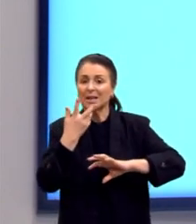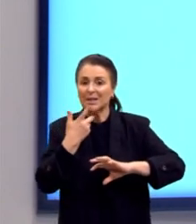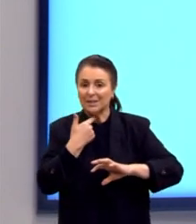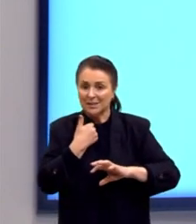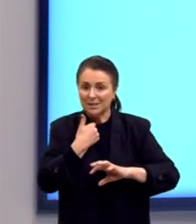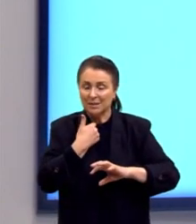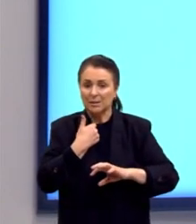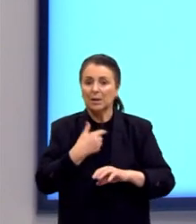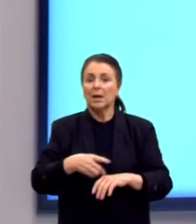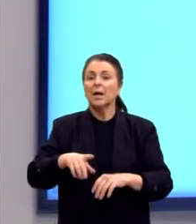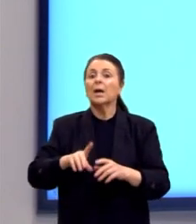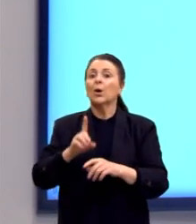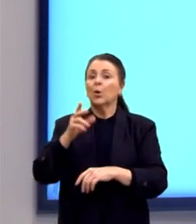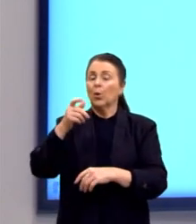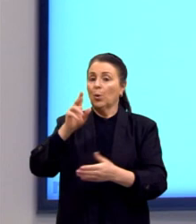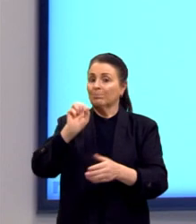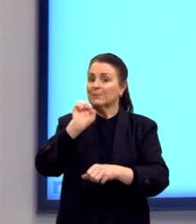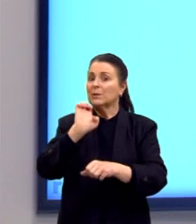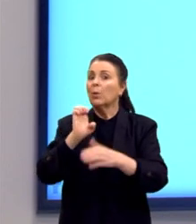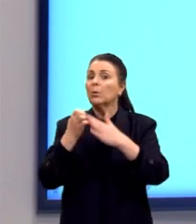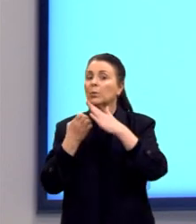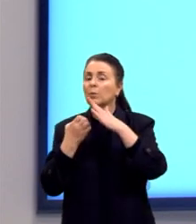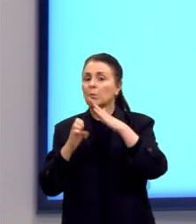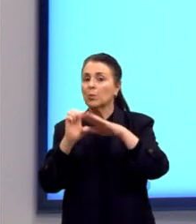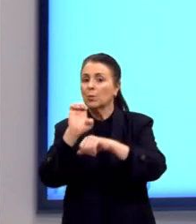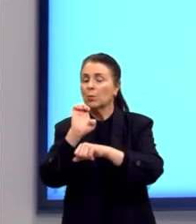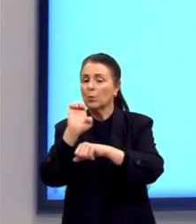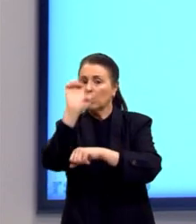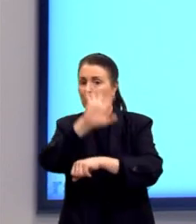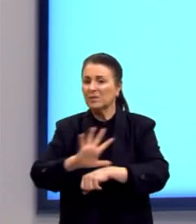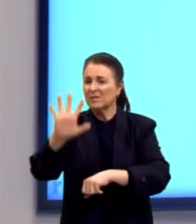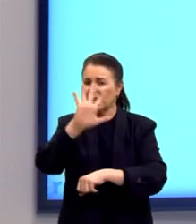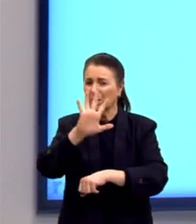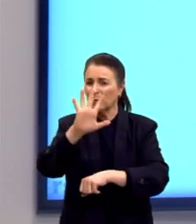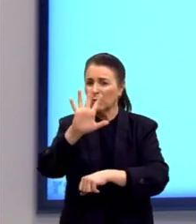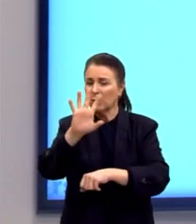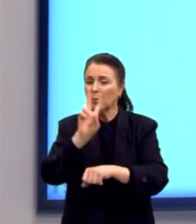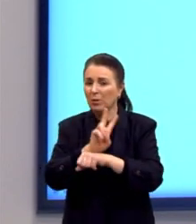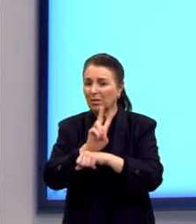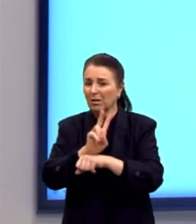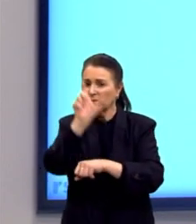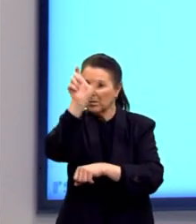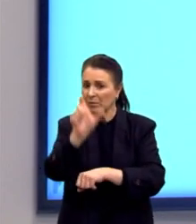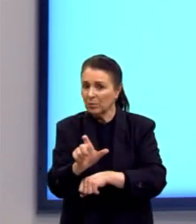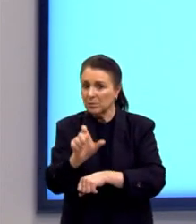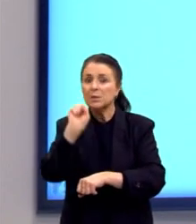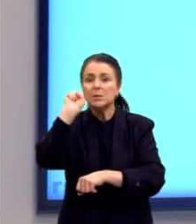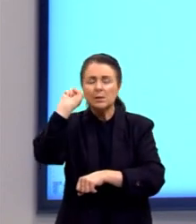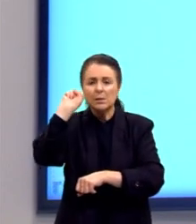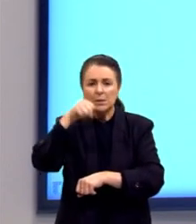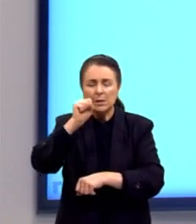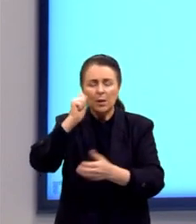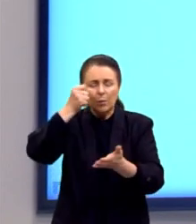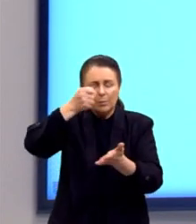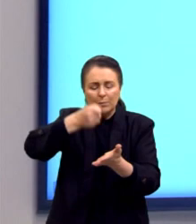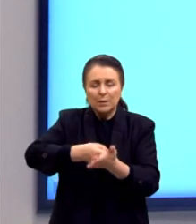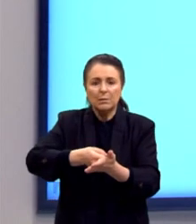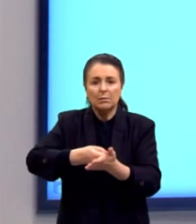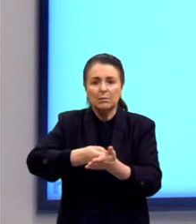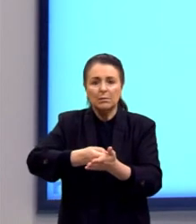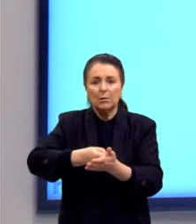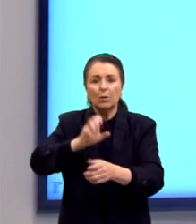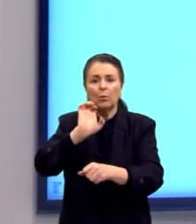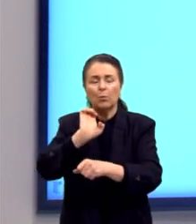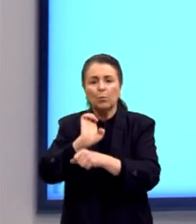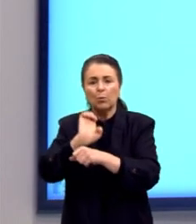Dever do Estado proteger todos os direitos humanos. Esse é um dever do Estado. Esses governantes que participam desses